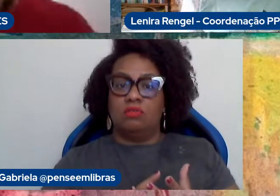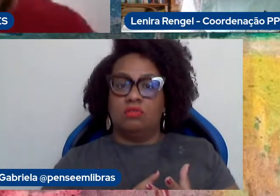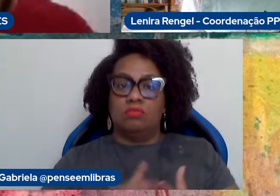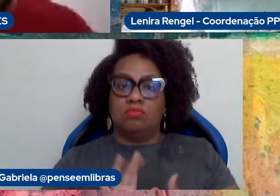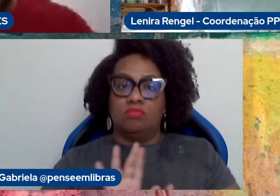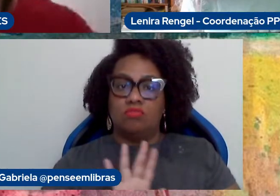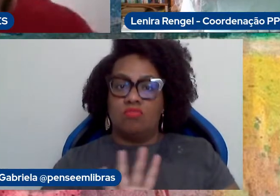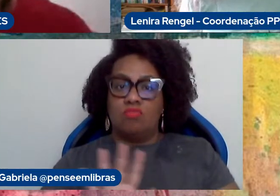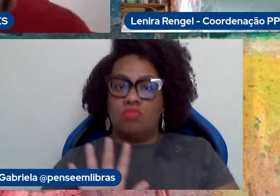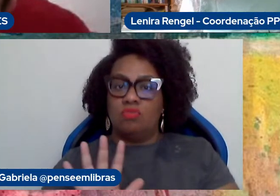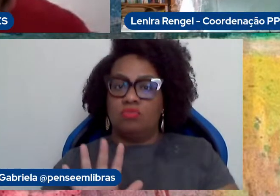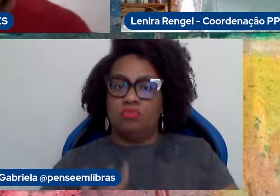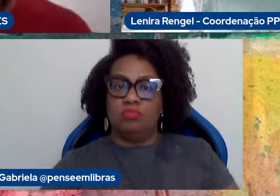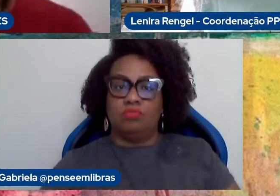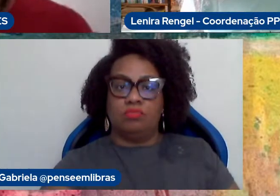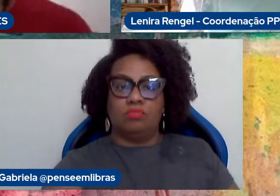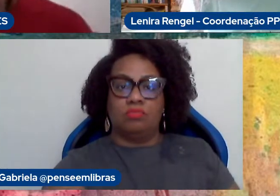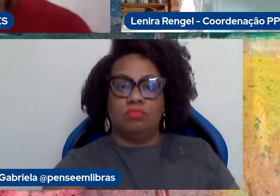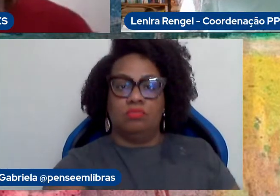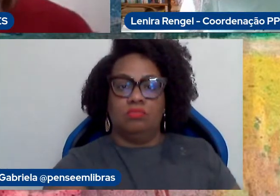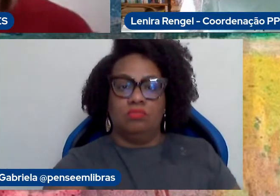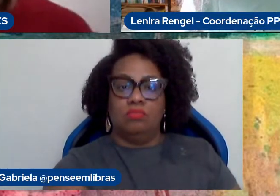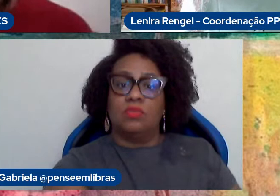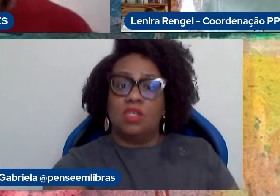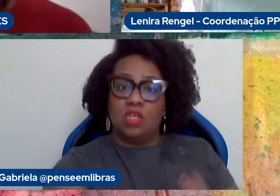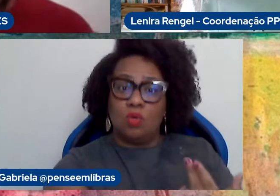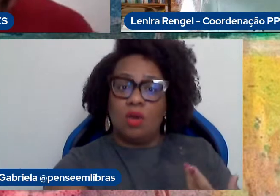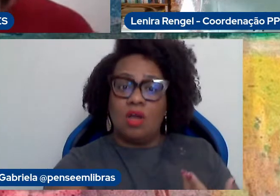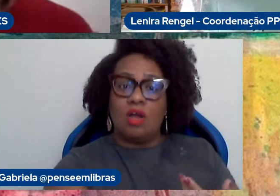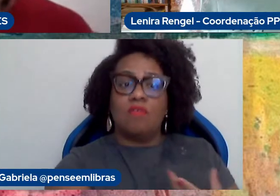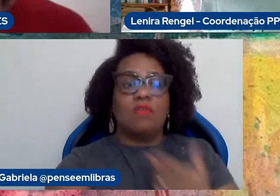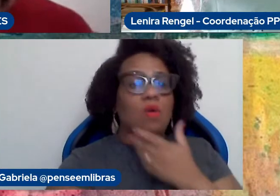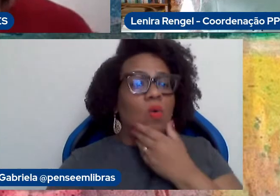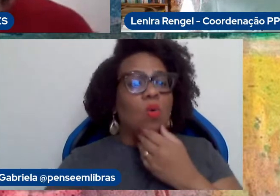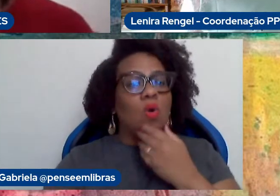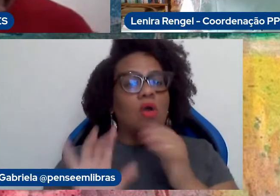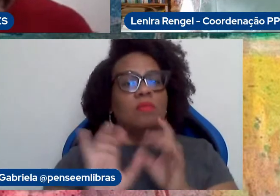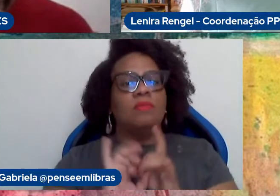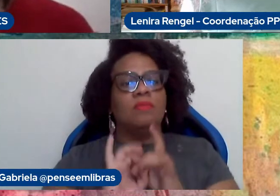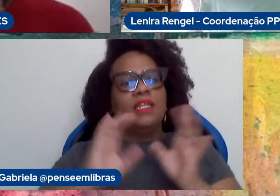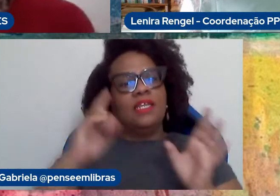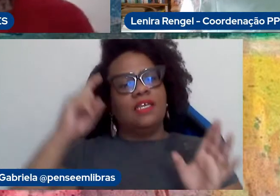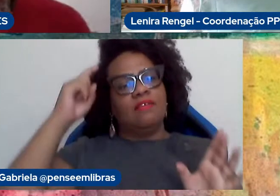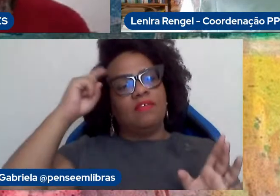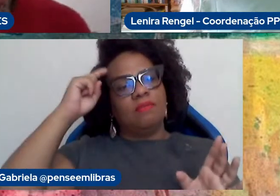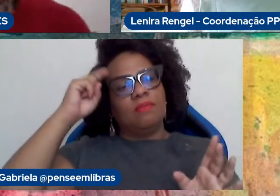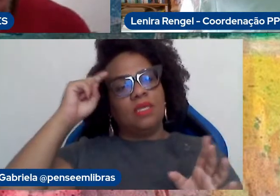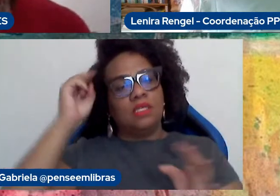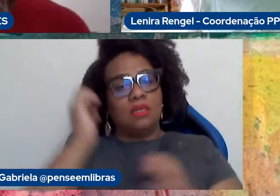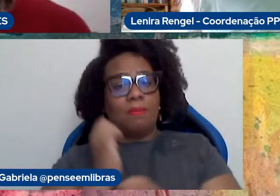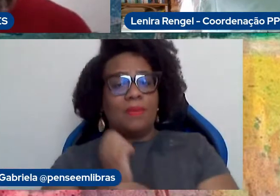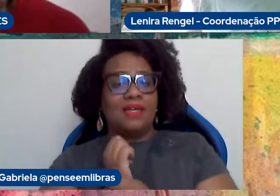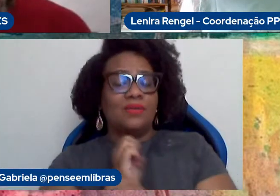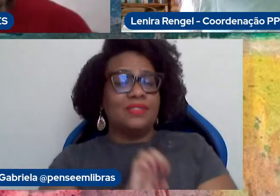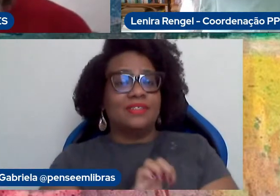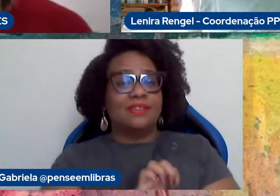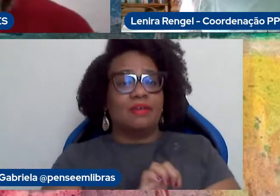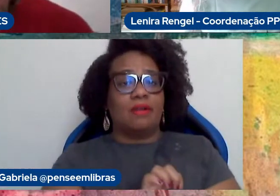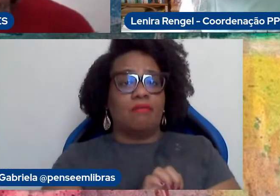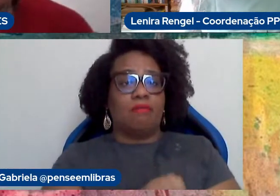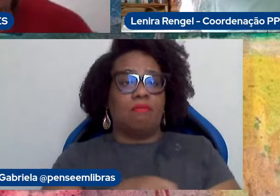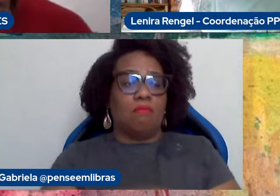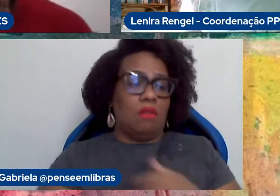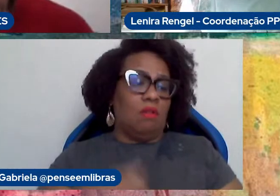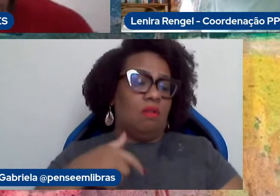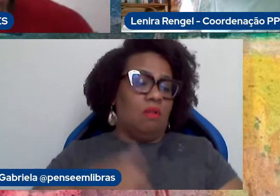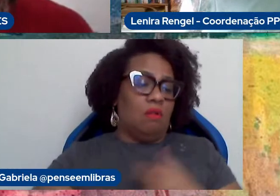eu comecei lá falando do Aristóteles, o homem livre pensa e o homem escravizado se mexe, então